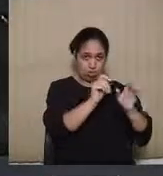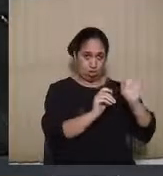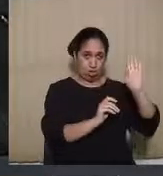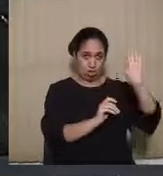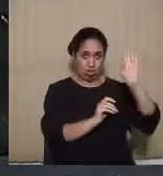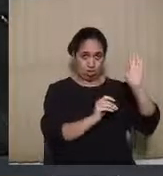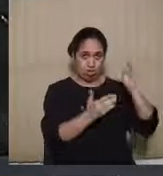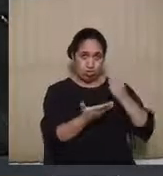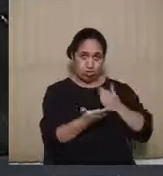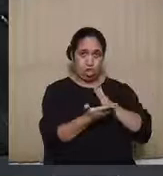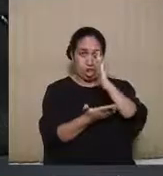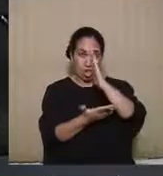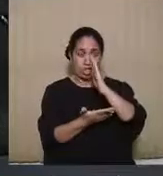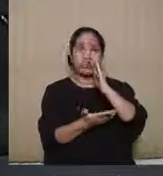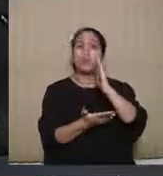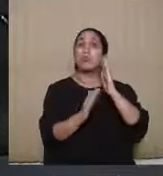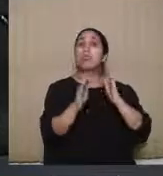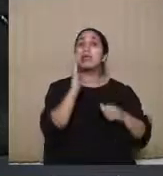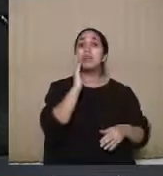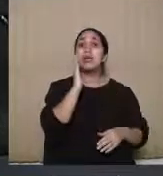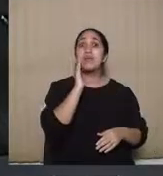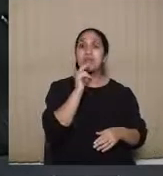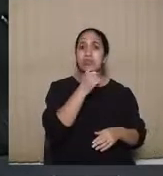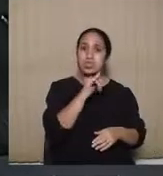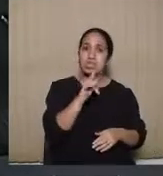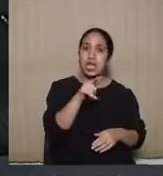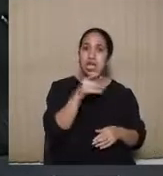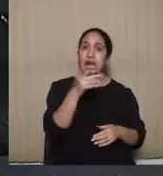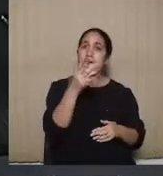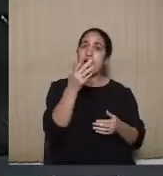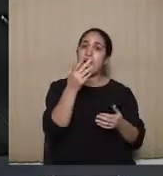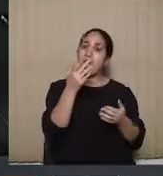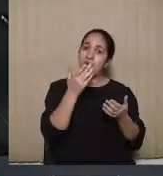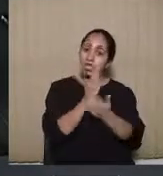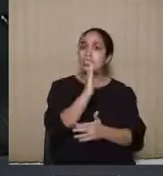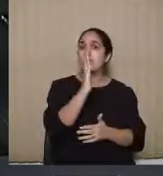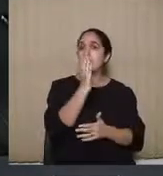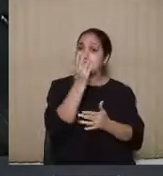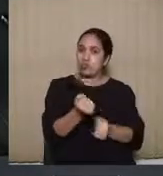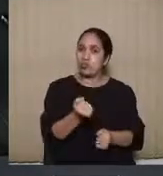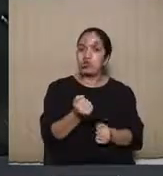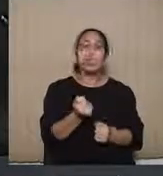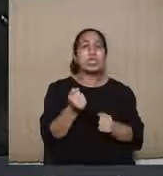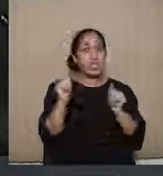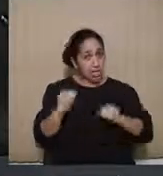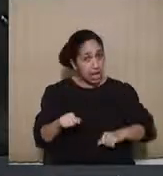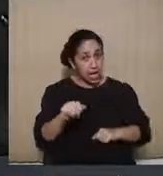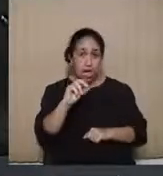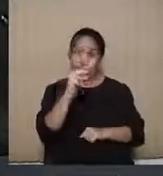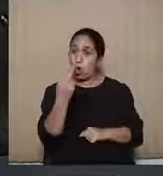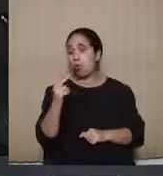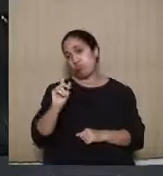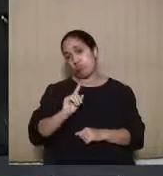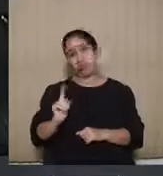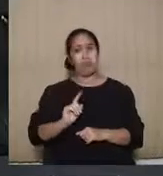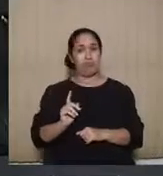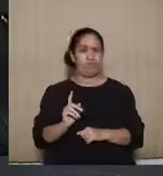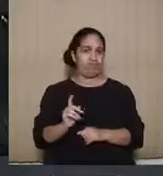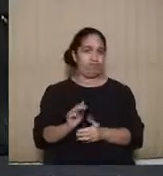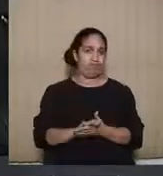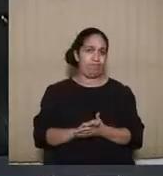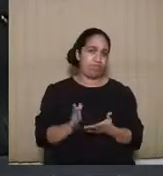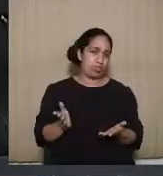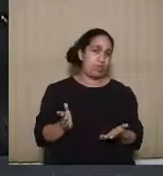já sabendo se ela pode ou não ocupar o cargo. Porque nós enfrentamos em